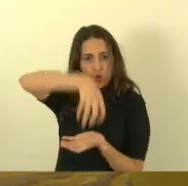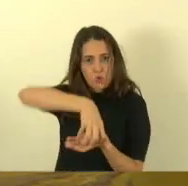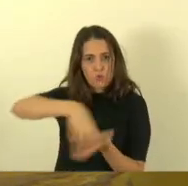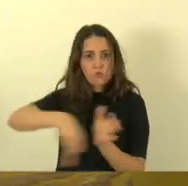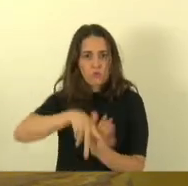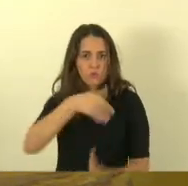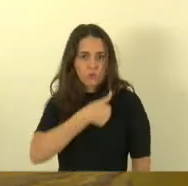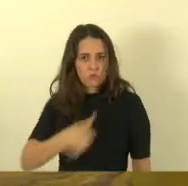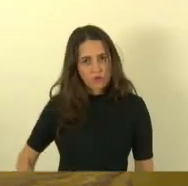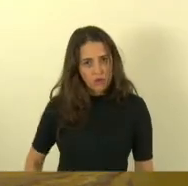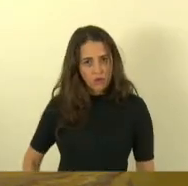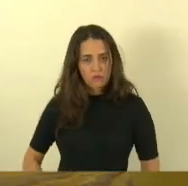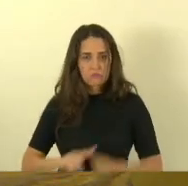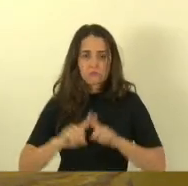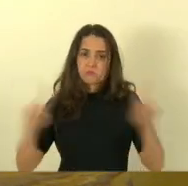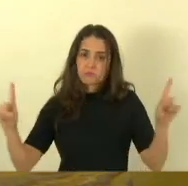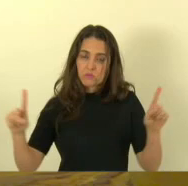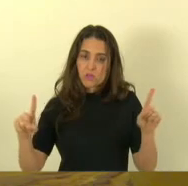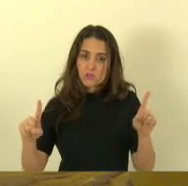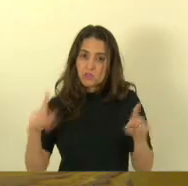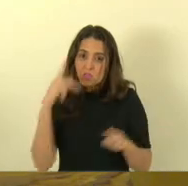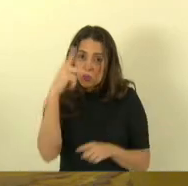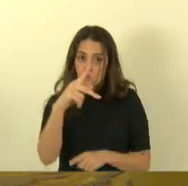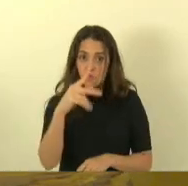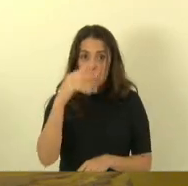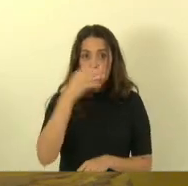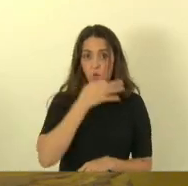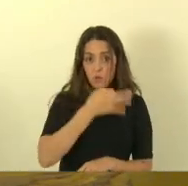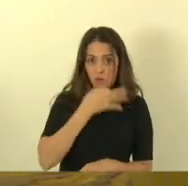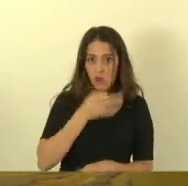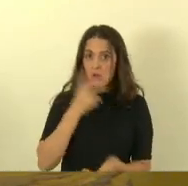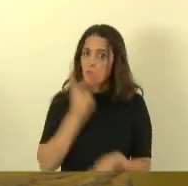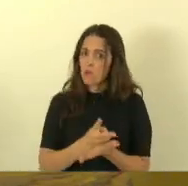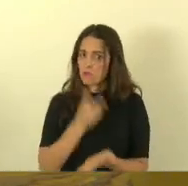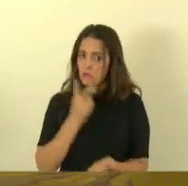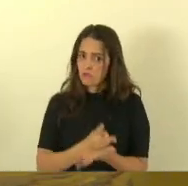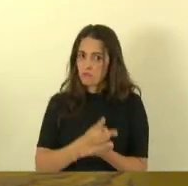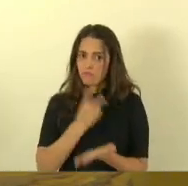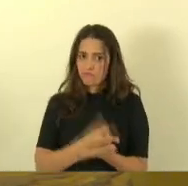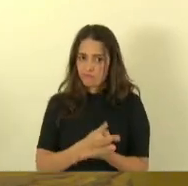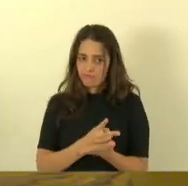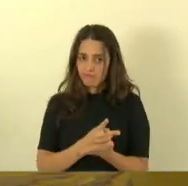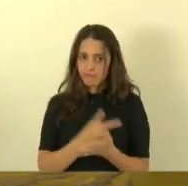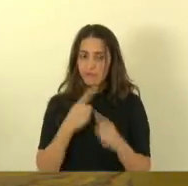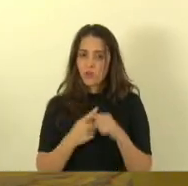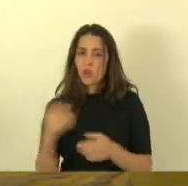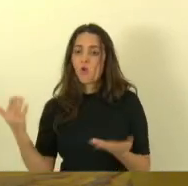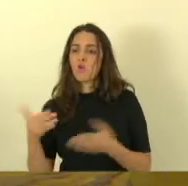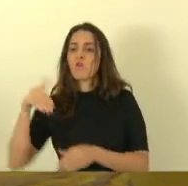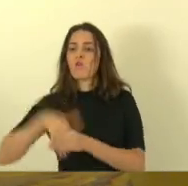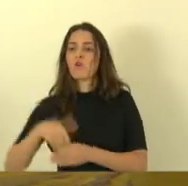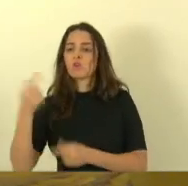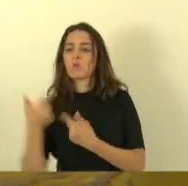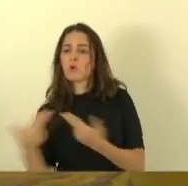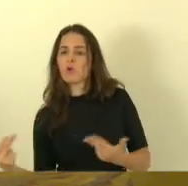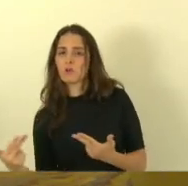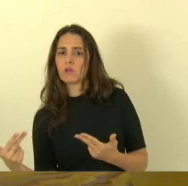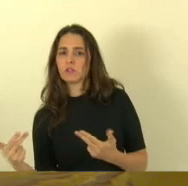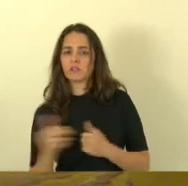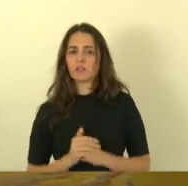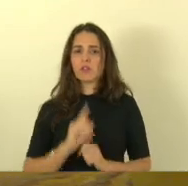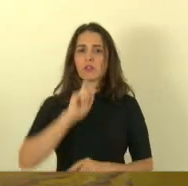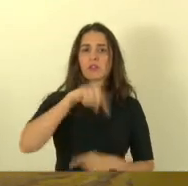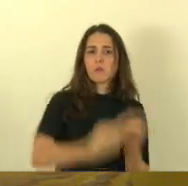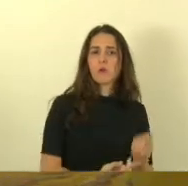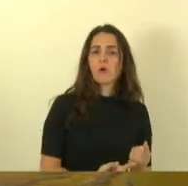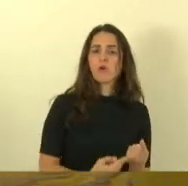seja fiel às suas convicções. Se num dia você vota a favor de uma coisa e